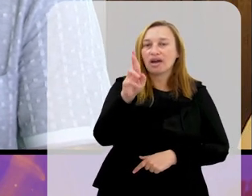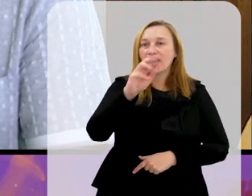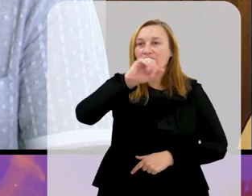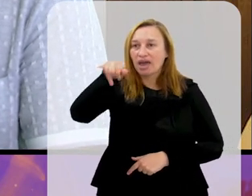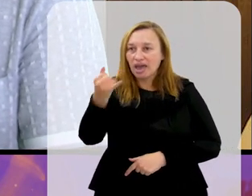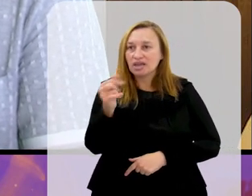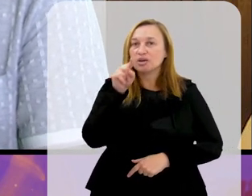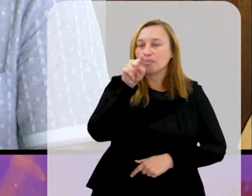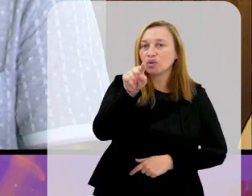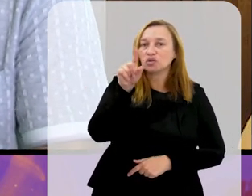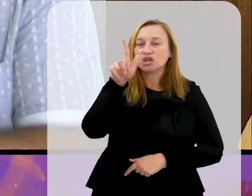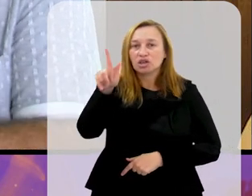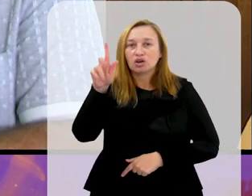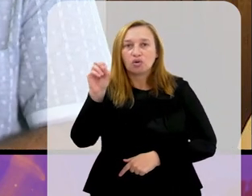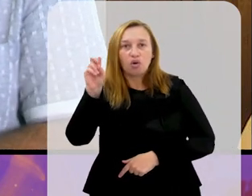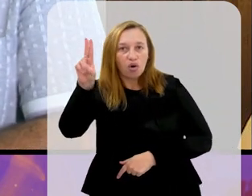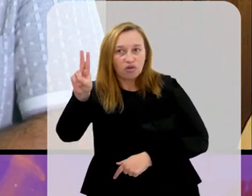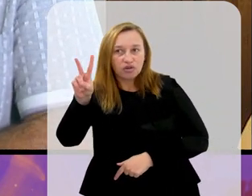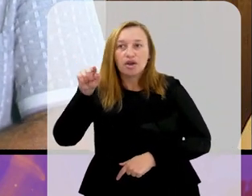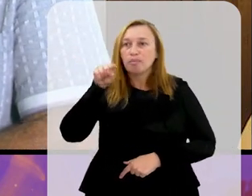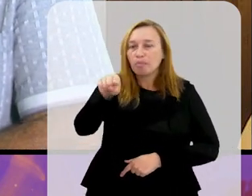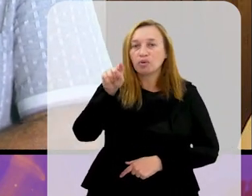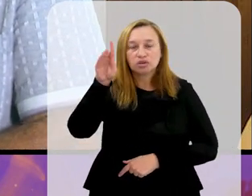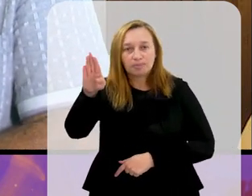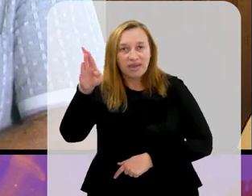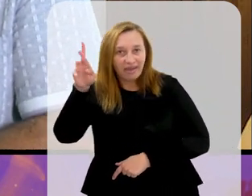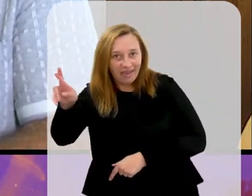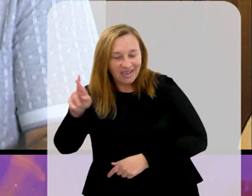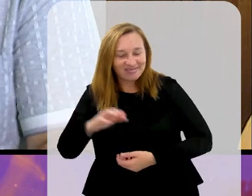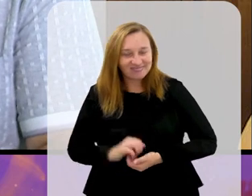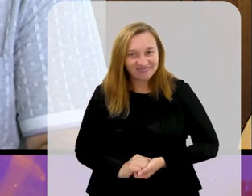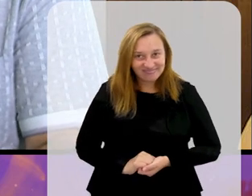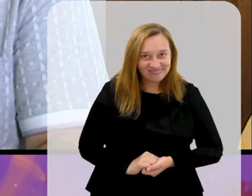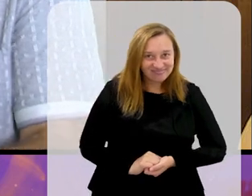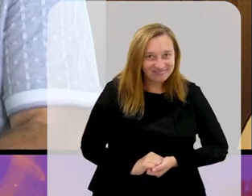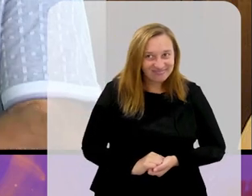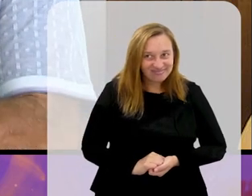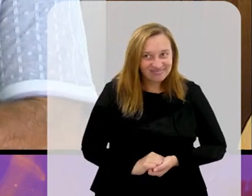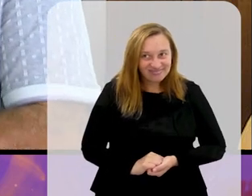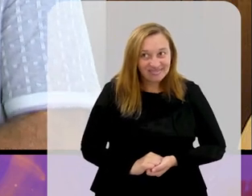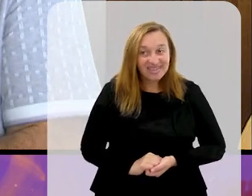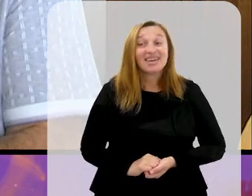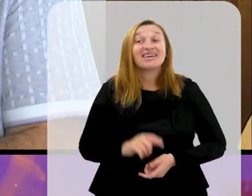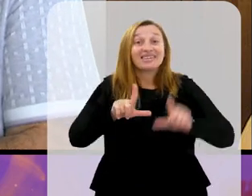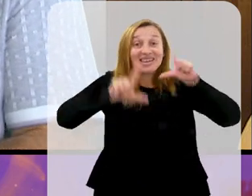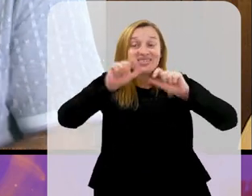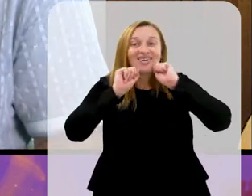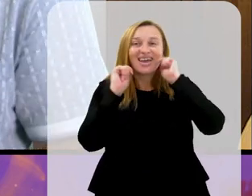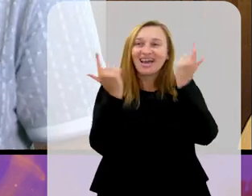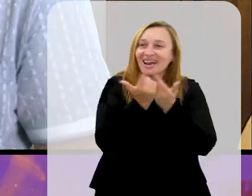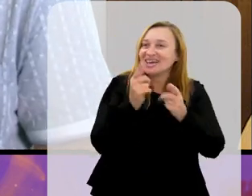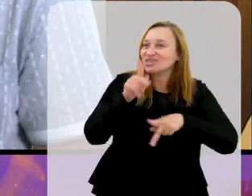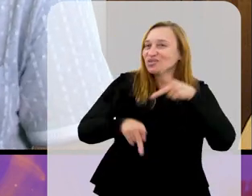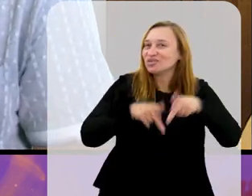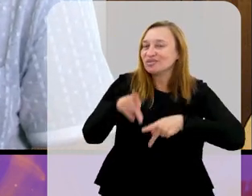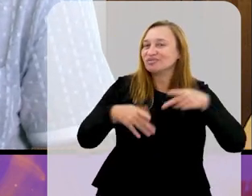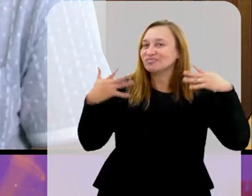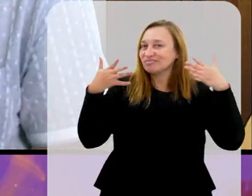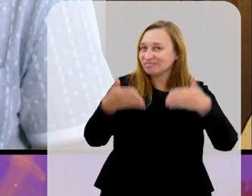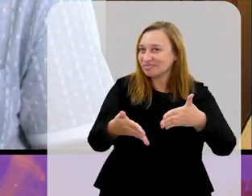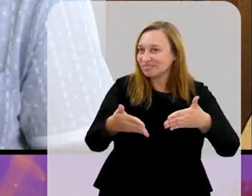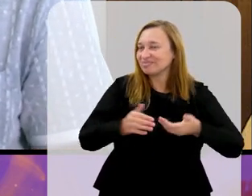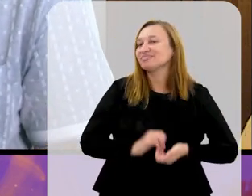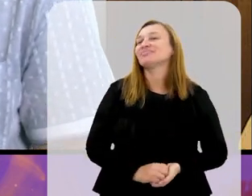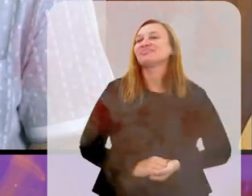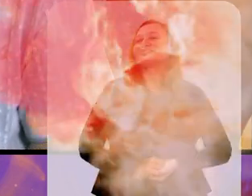.alerje.rj.gov.br. TV Alerje, o canal